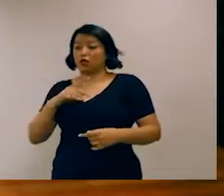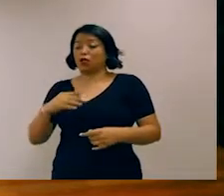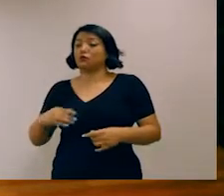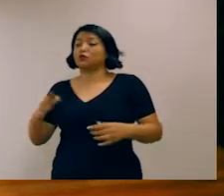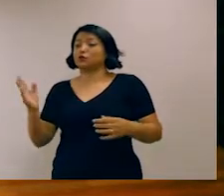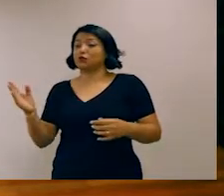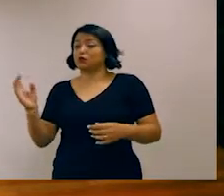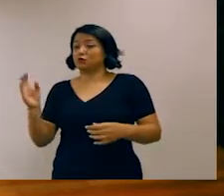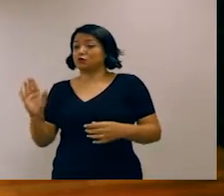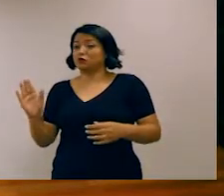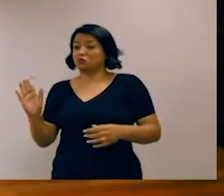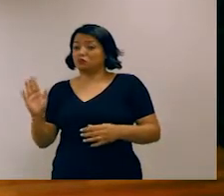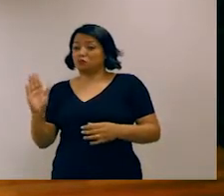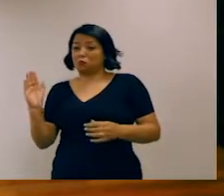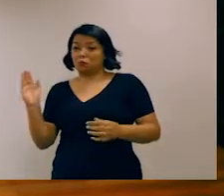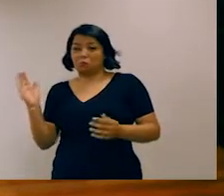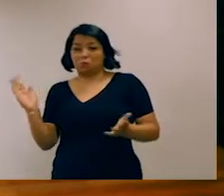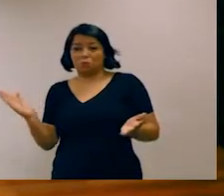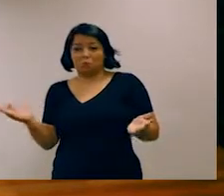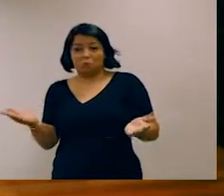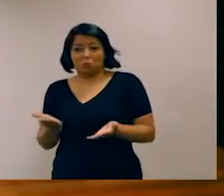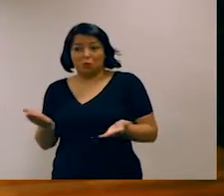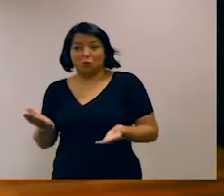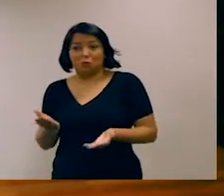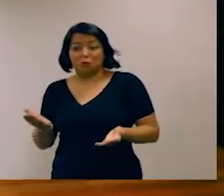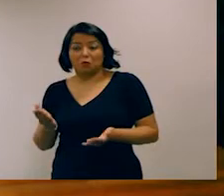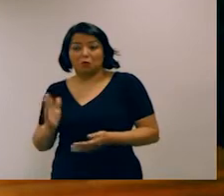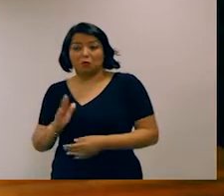as novas funcionalidades da tecnologia.